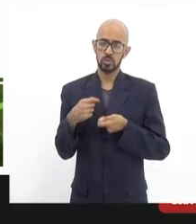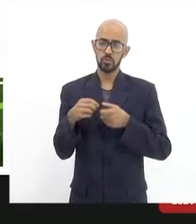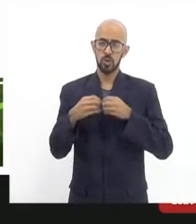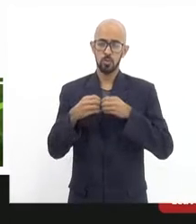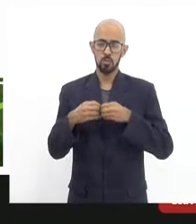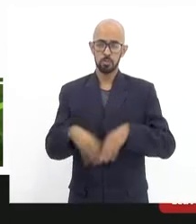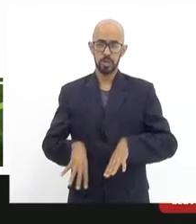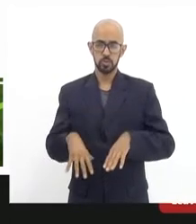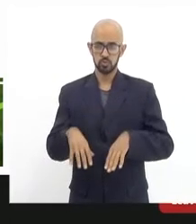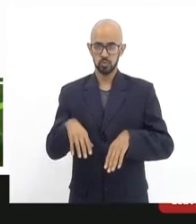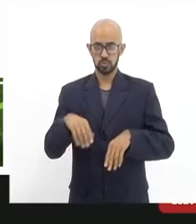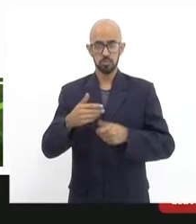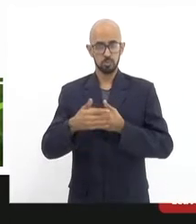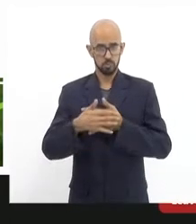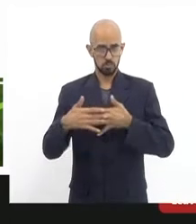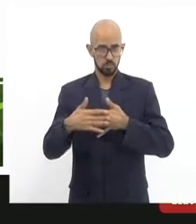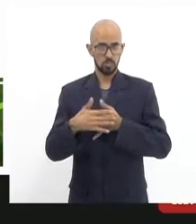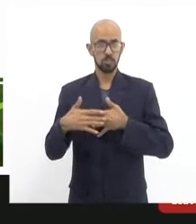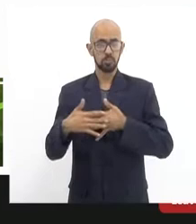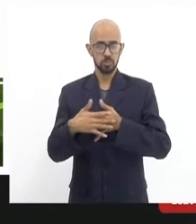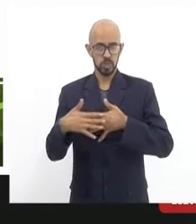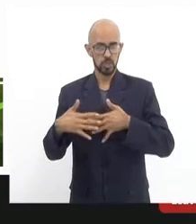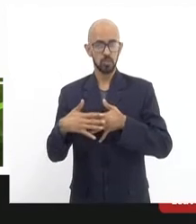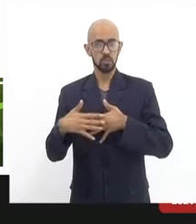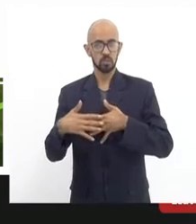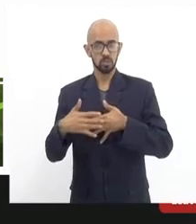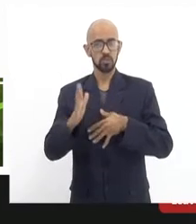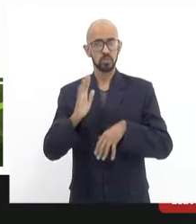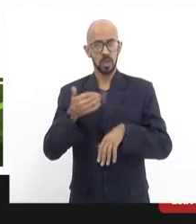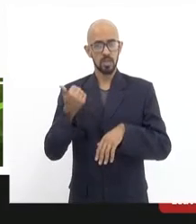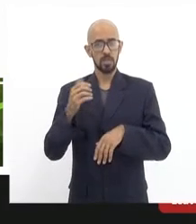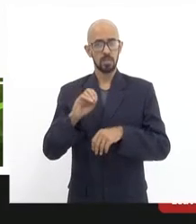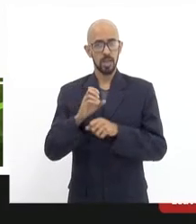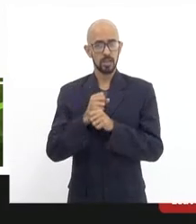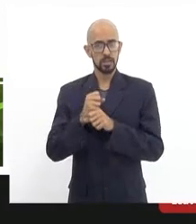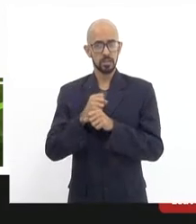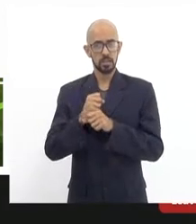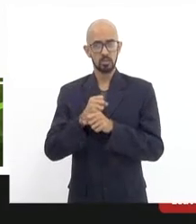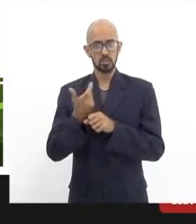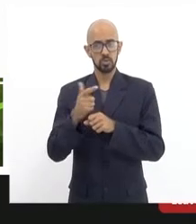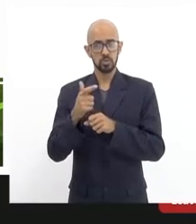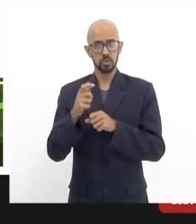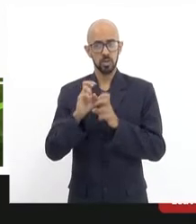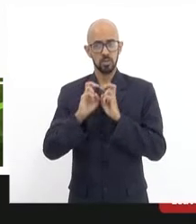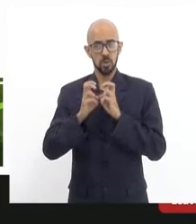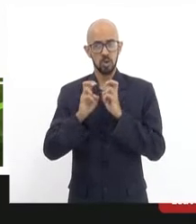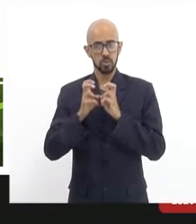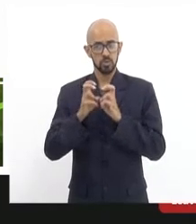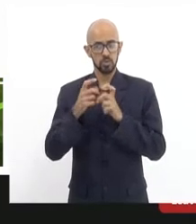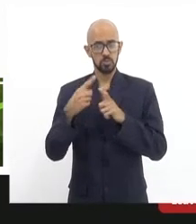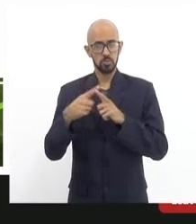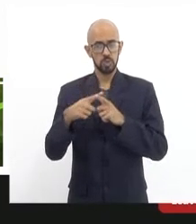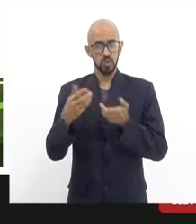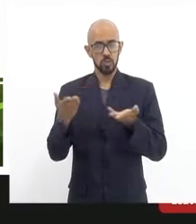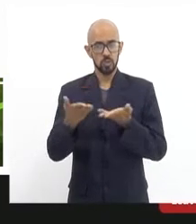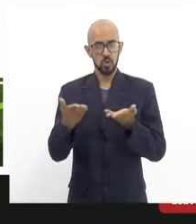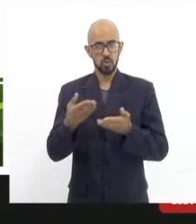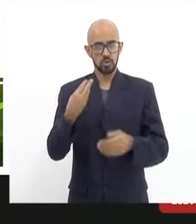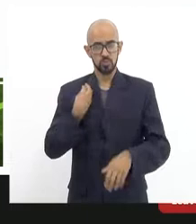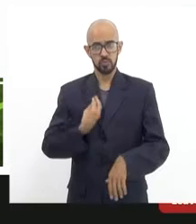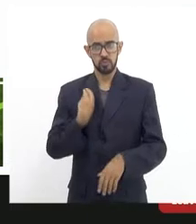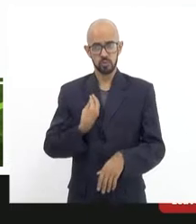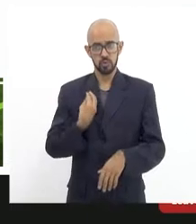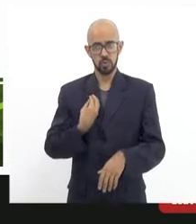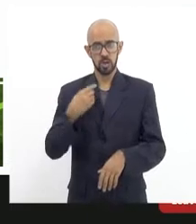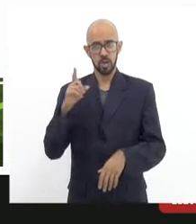para Santa Teresa, que nós estamos há, na verdade, há dez anos toda Santa Teresa sem o bonde, porque o bonde que funciona hoje é um